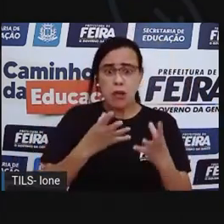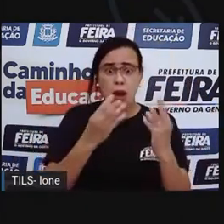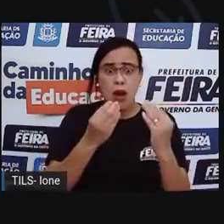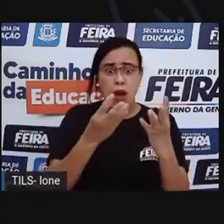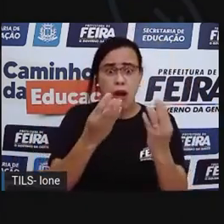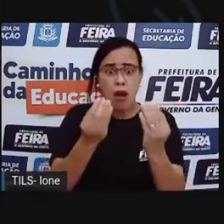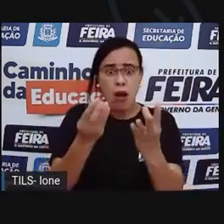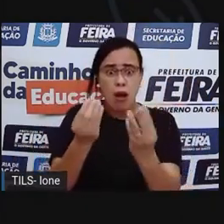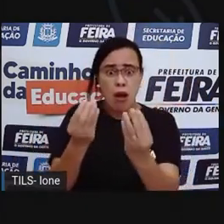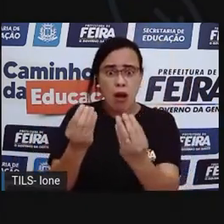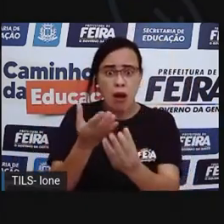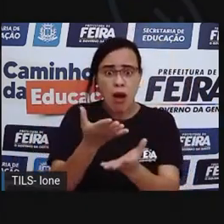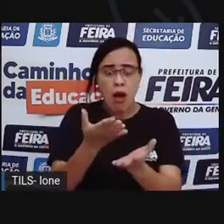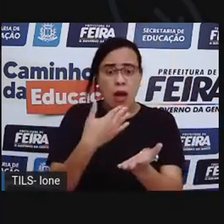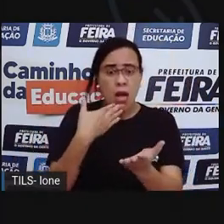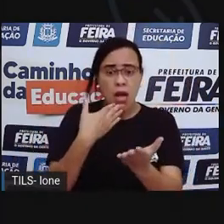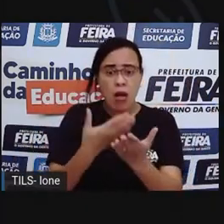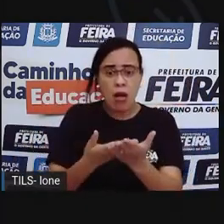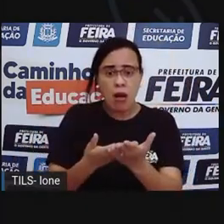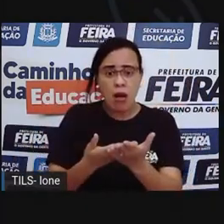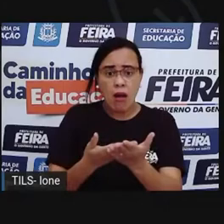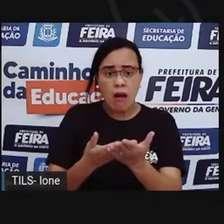de criança com a cabeça quadrada.